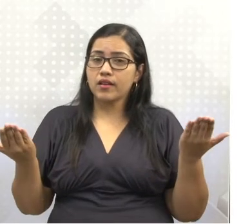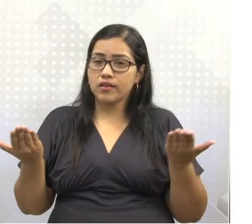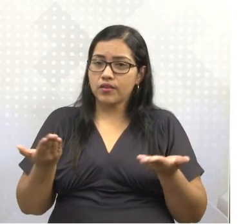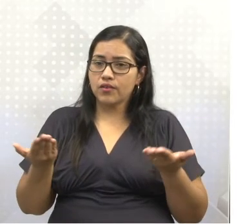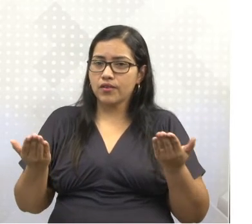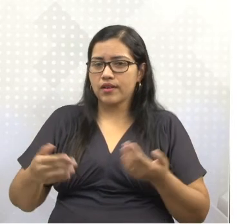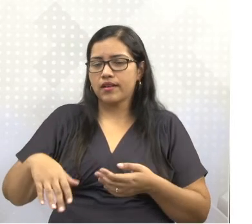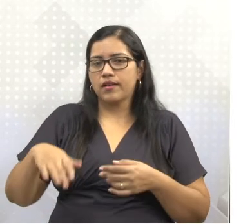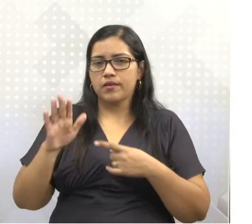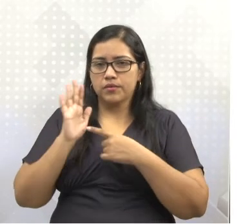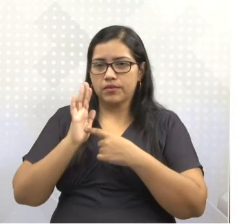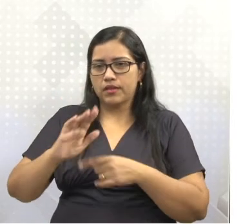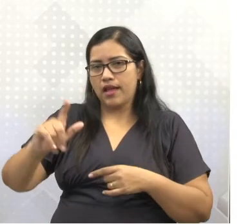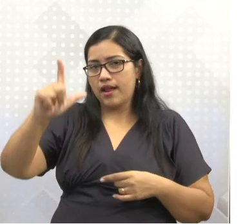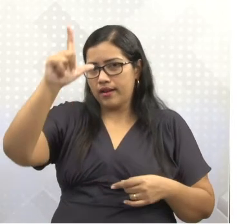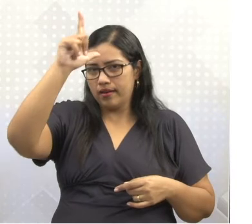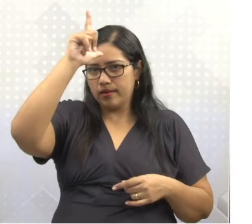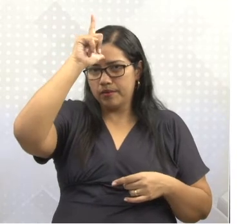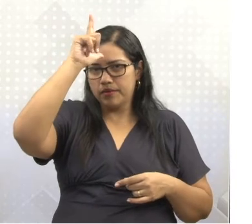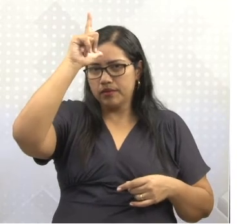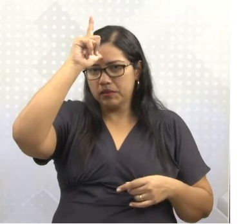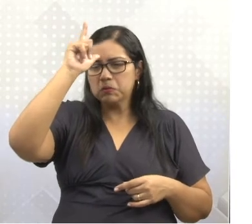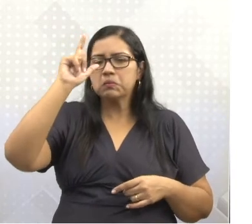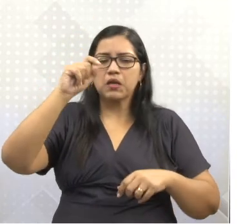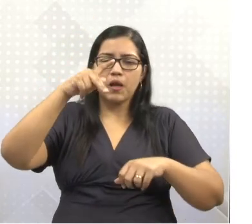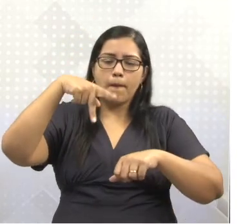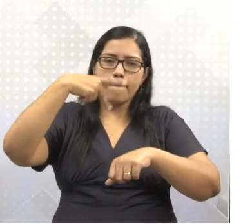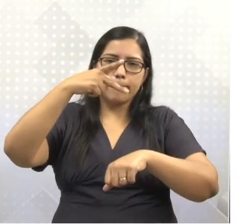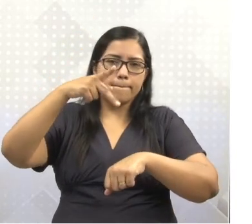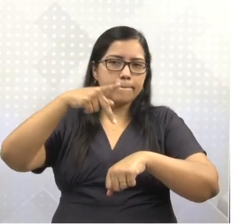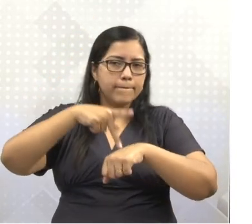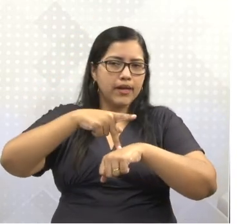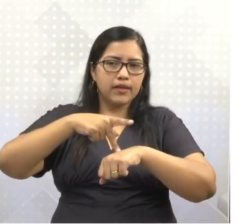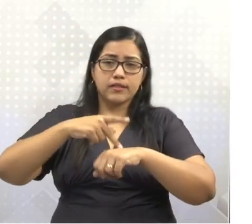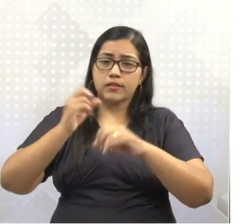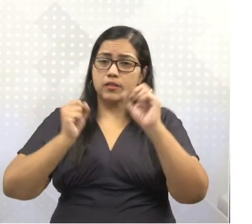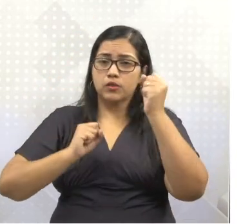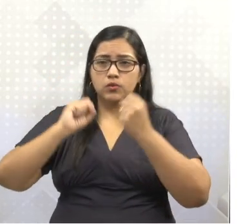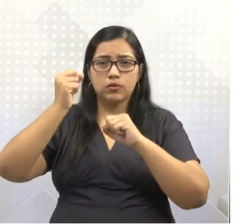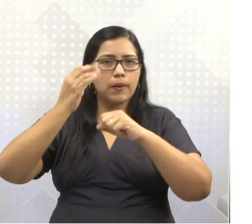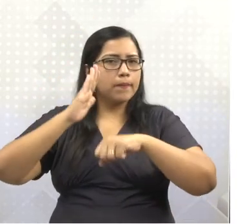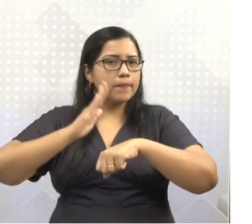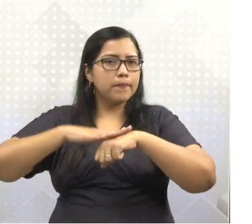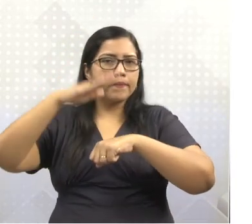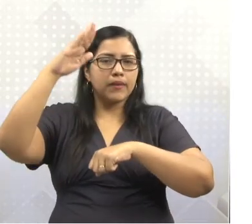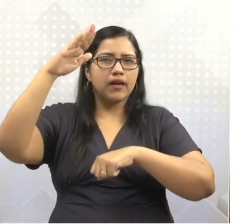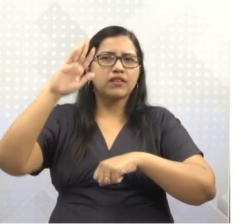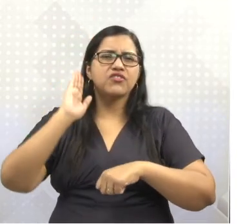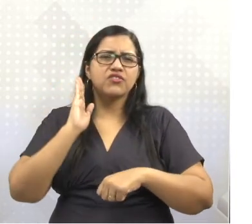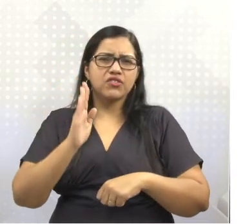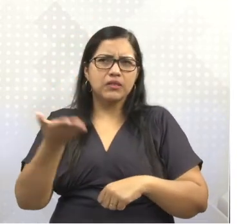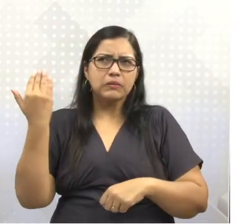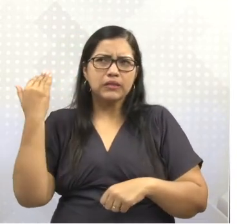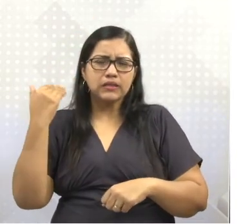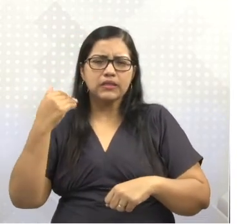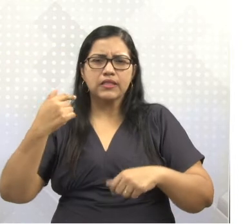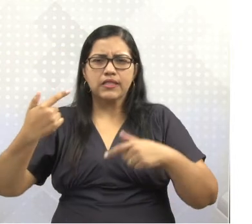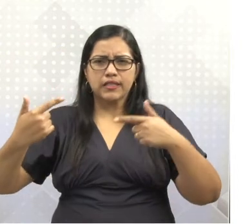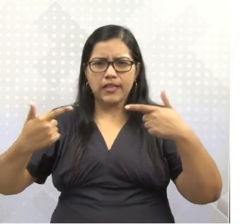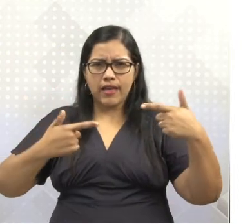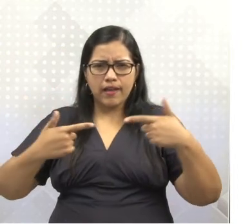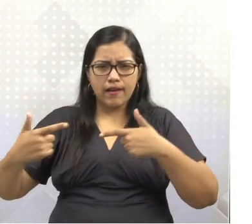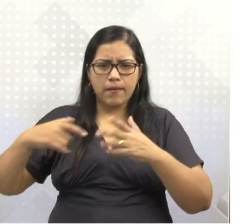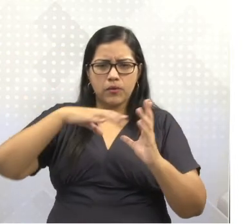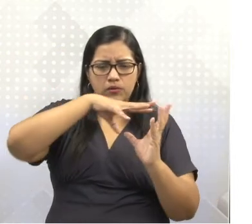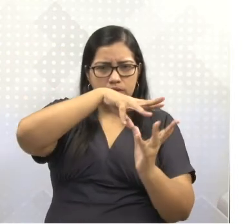Alemanha, que é um país mais industrializado da Europa, embora tenha passado por duas guerras mundiais e tenha perdido essas duas